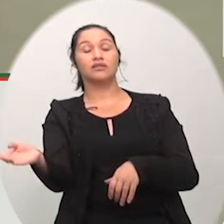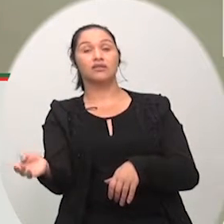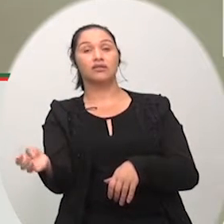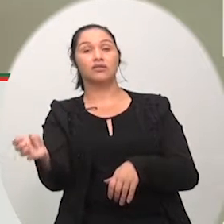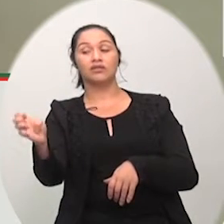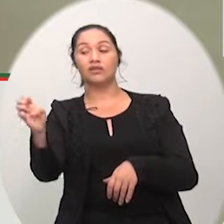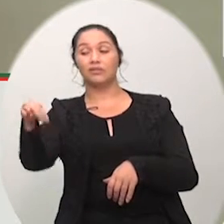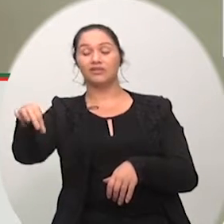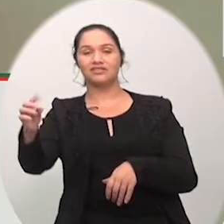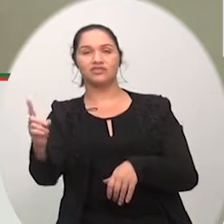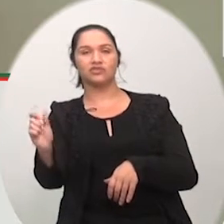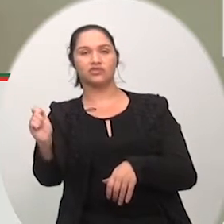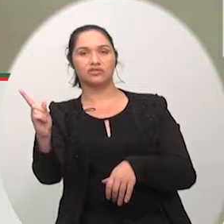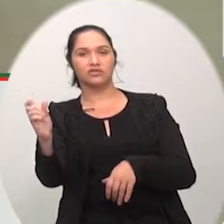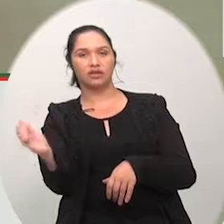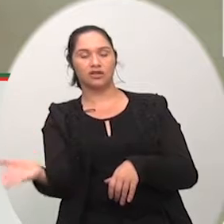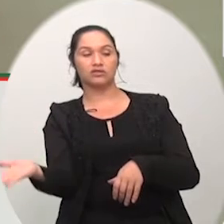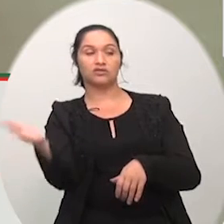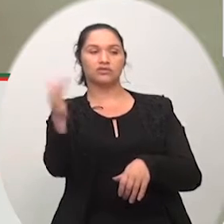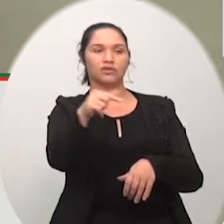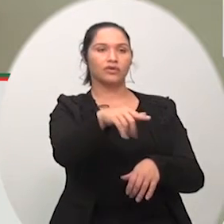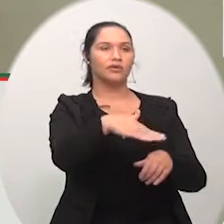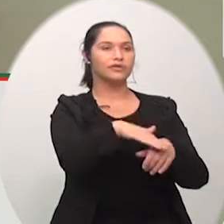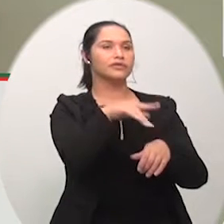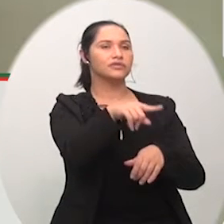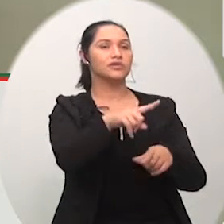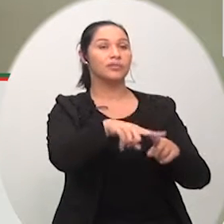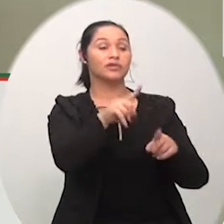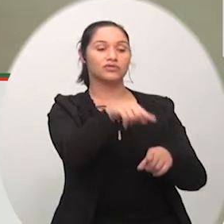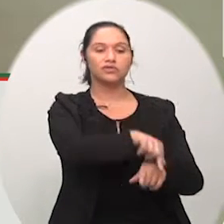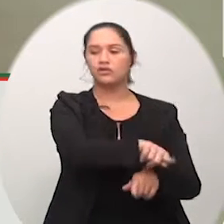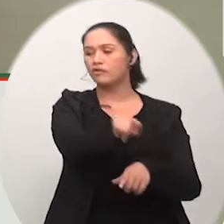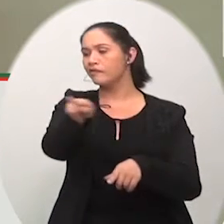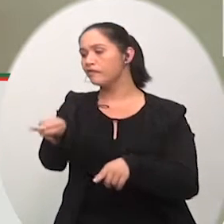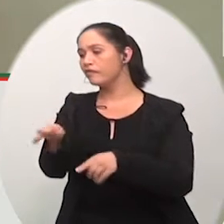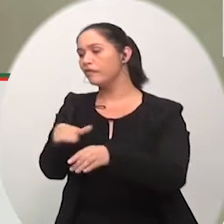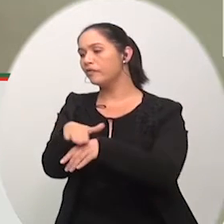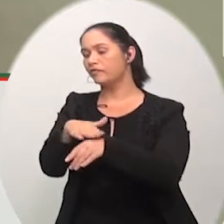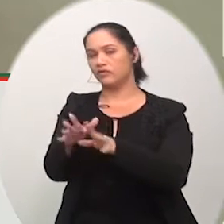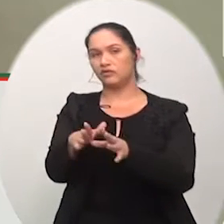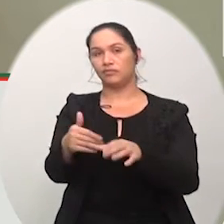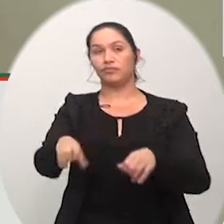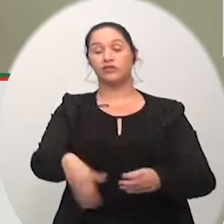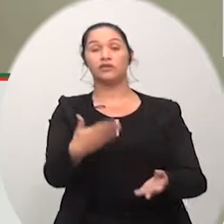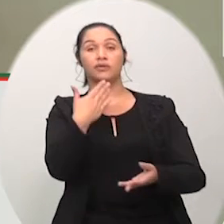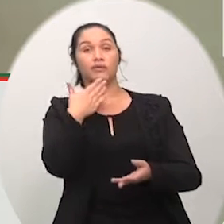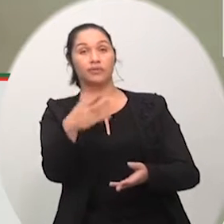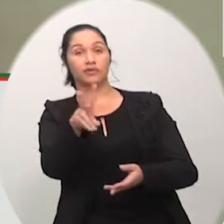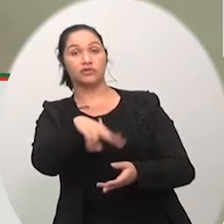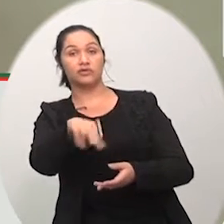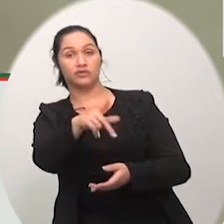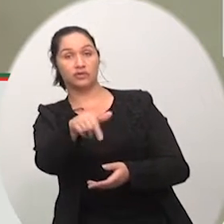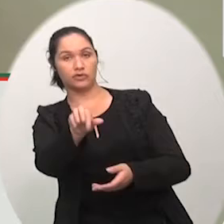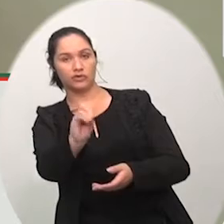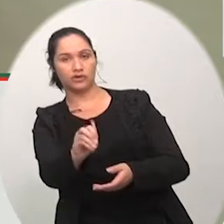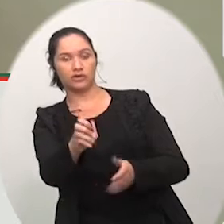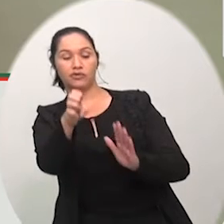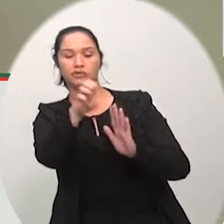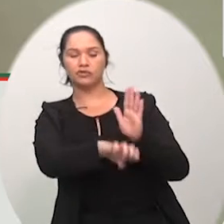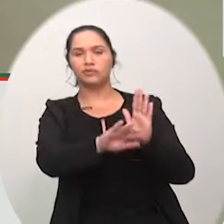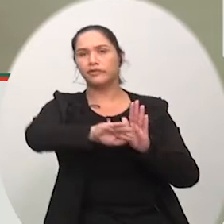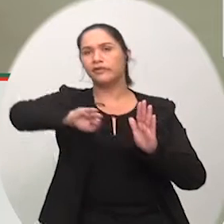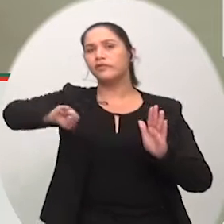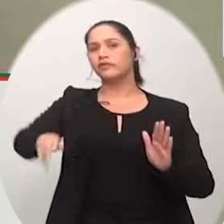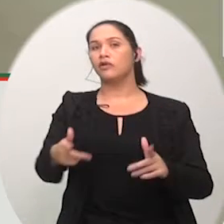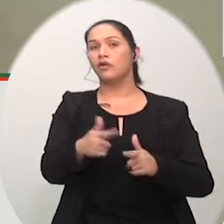colegas eu gostaria de pedir ao vereador Zair Casagrande para que retire essas emendas para que retire essas emendas